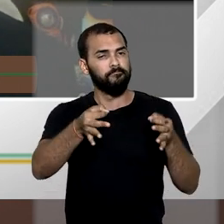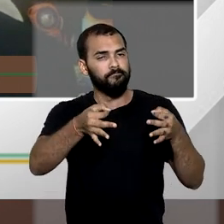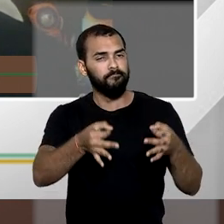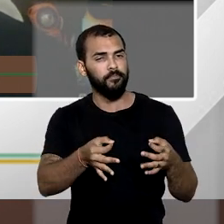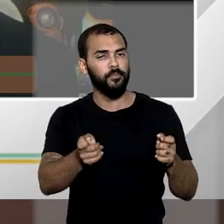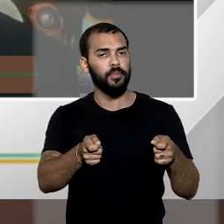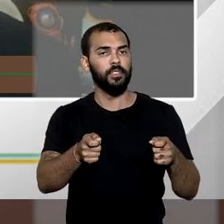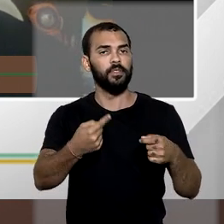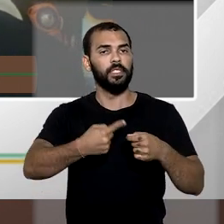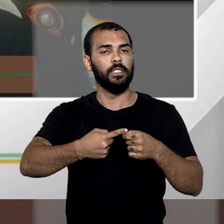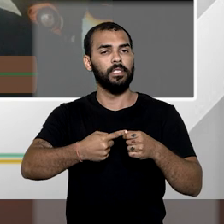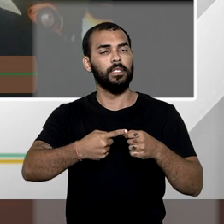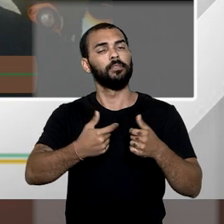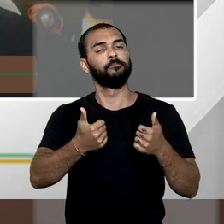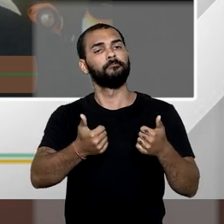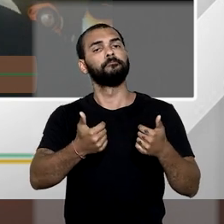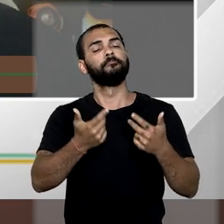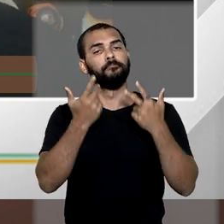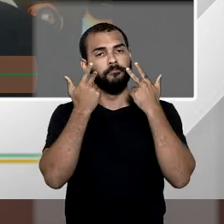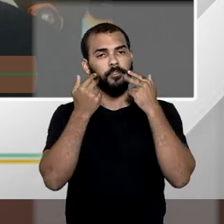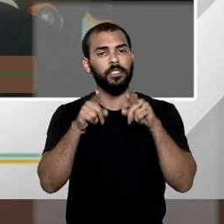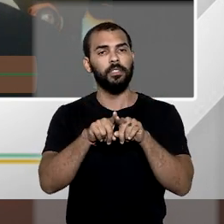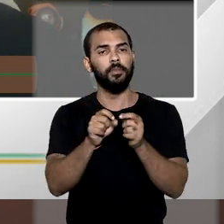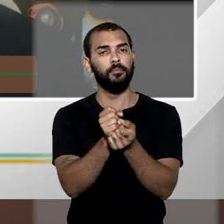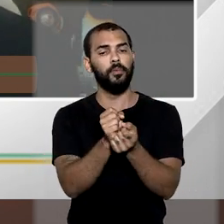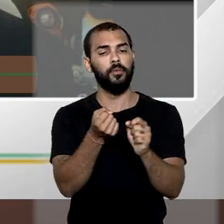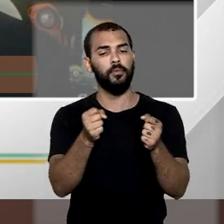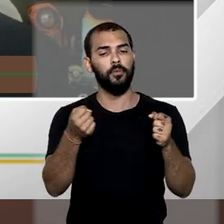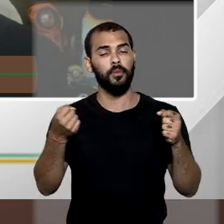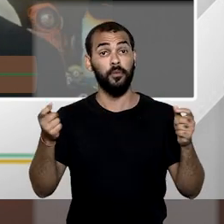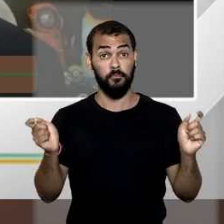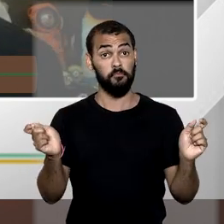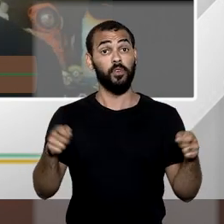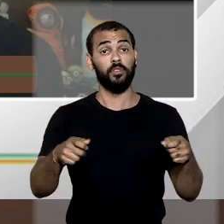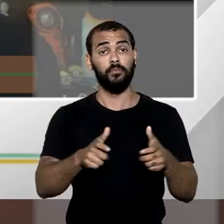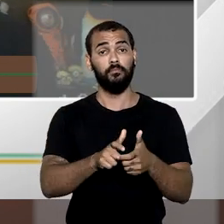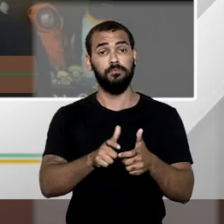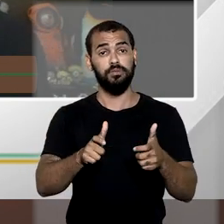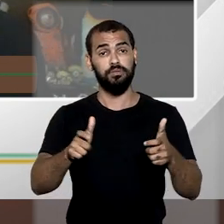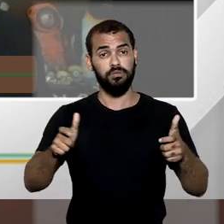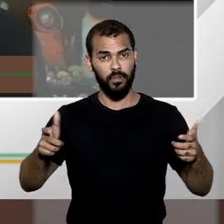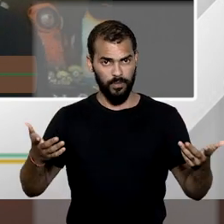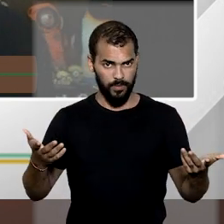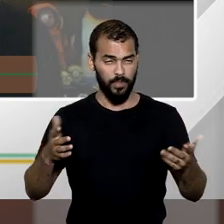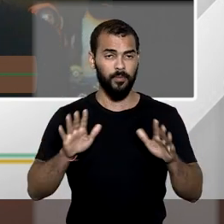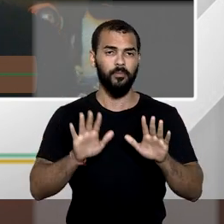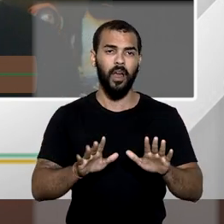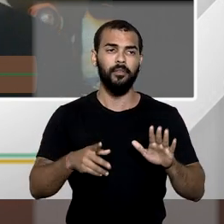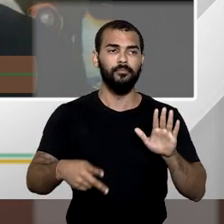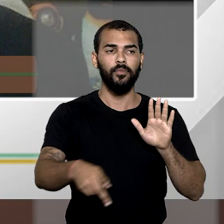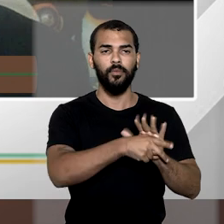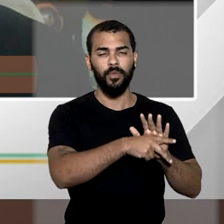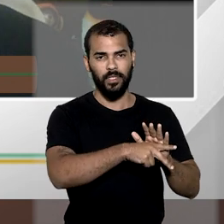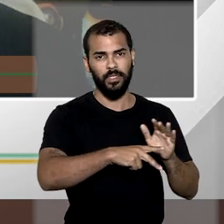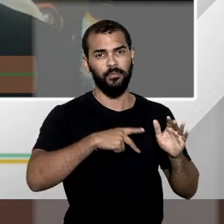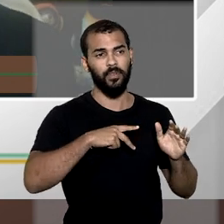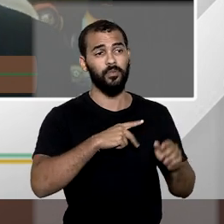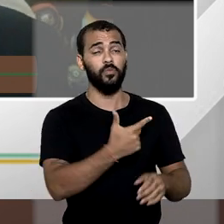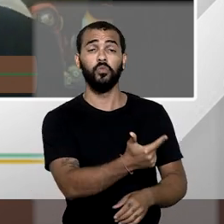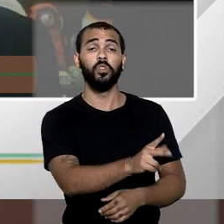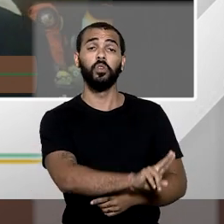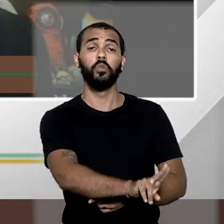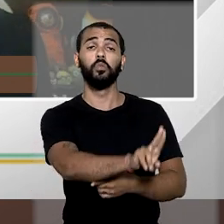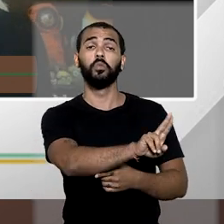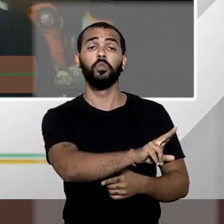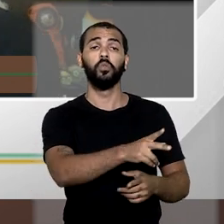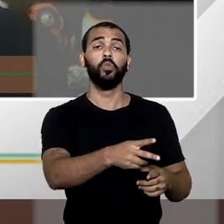seja saudável e a cidade possa expandir-se, ela possa progredir. E quando a propriedade privada não é utilizada na forma